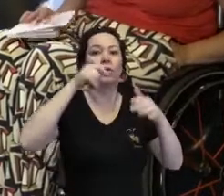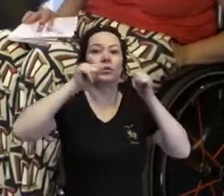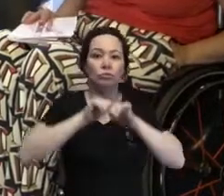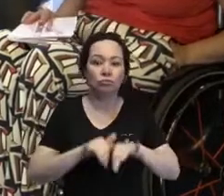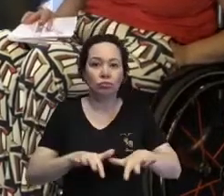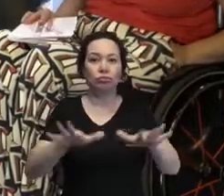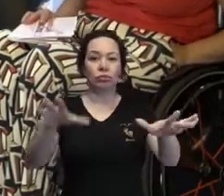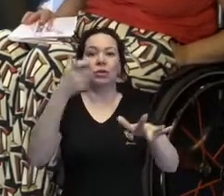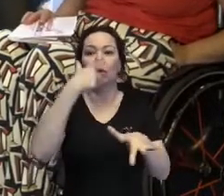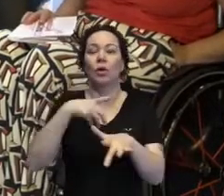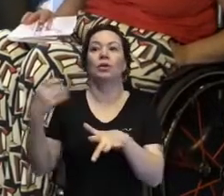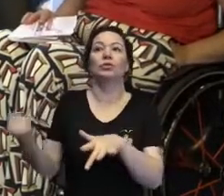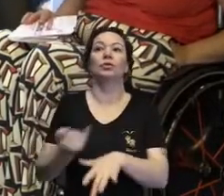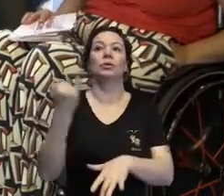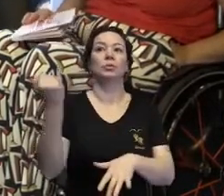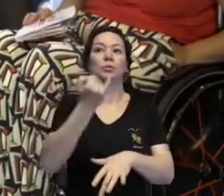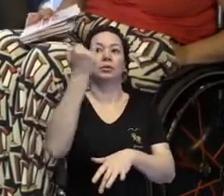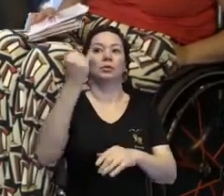acho bem importante.